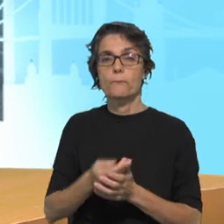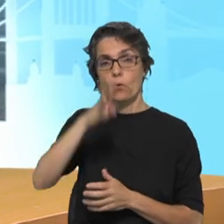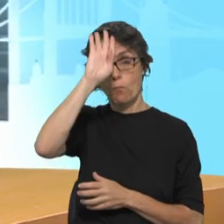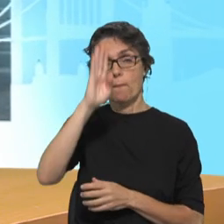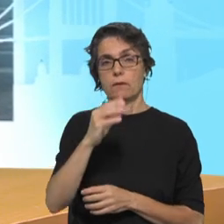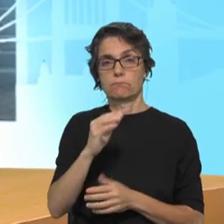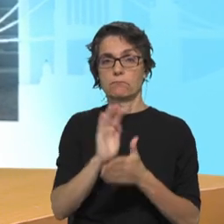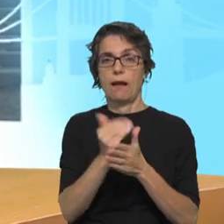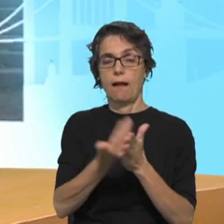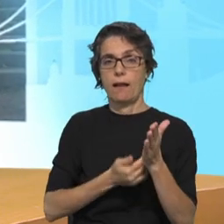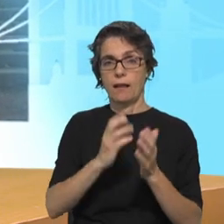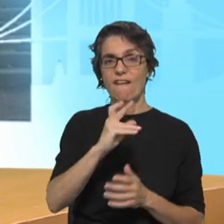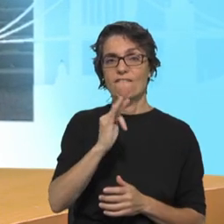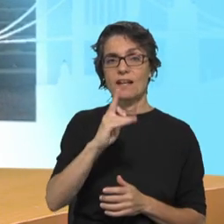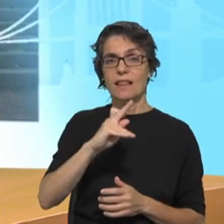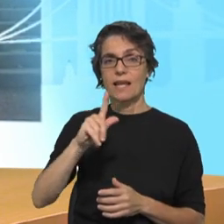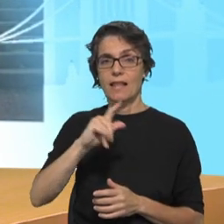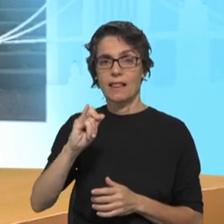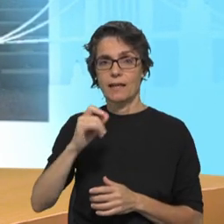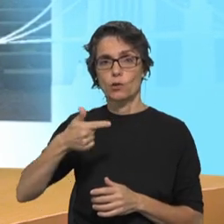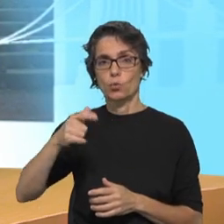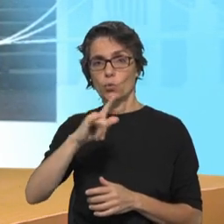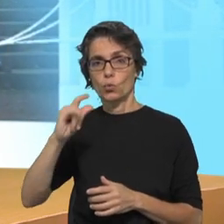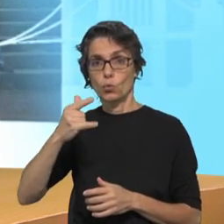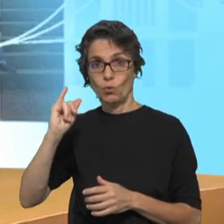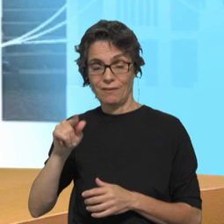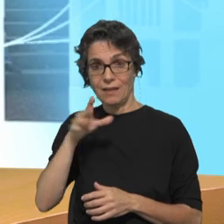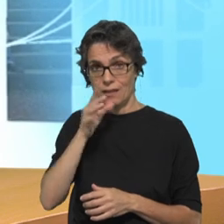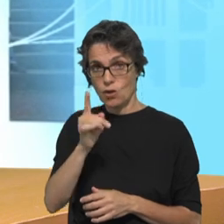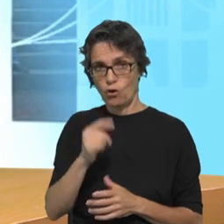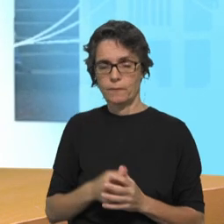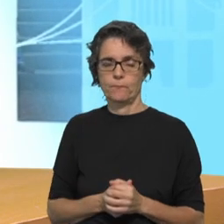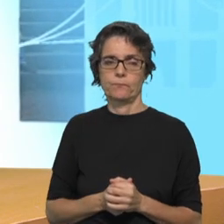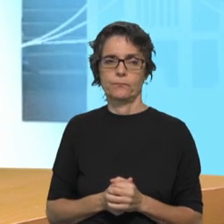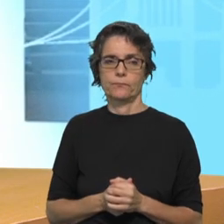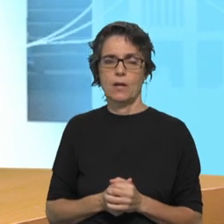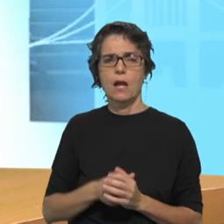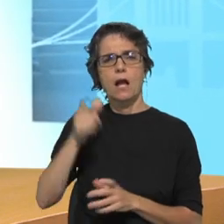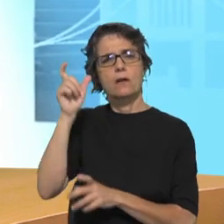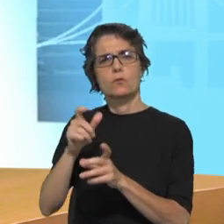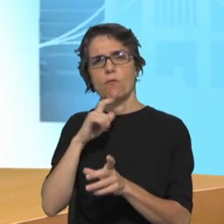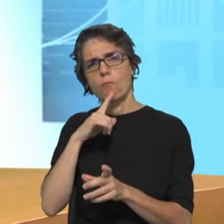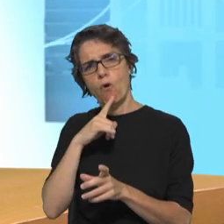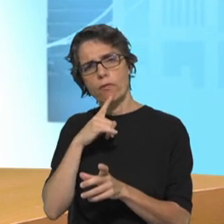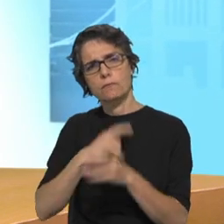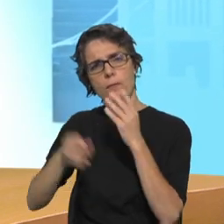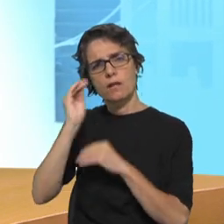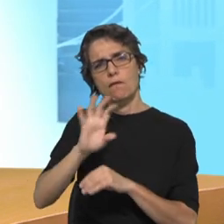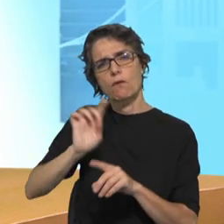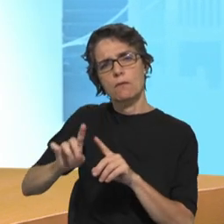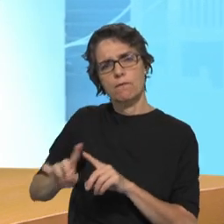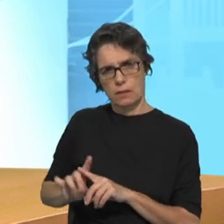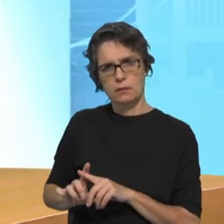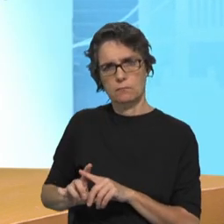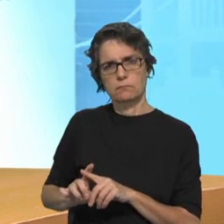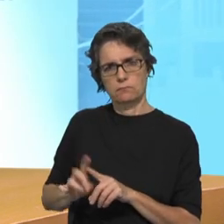muito significativa a este propósito, outros bebem de outras fontes. Nós, esta